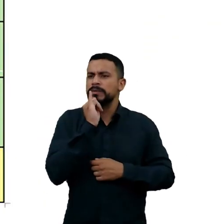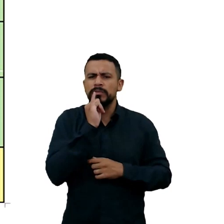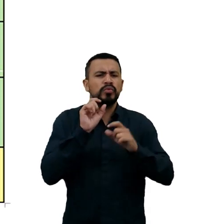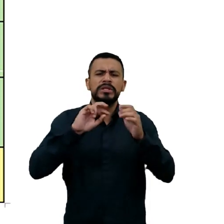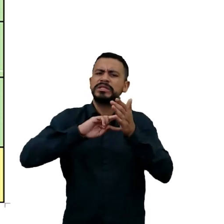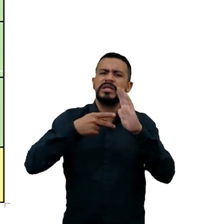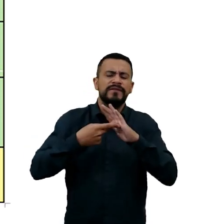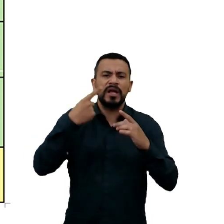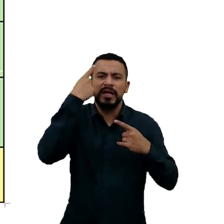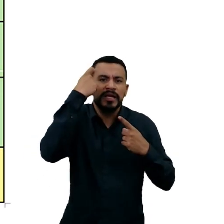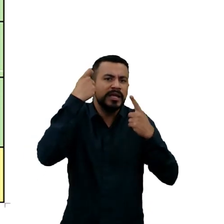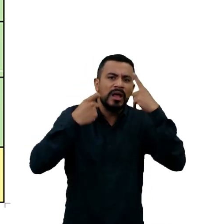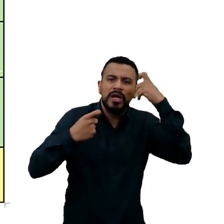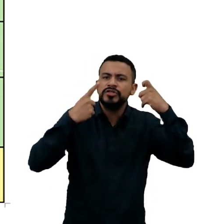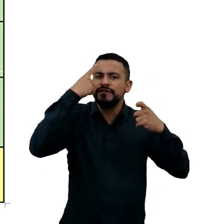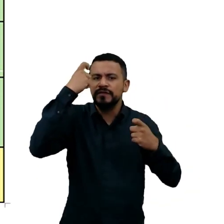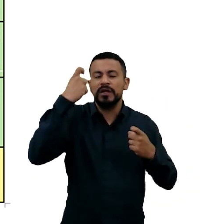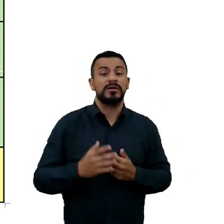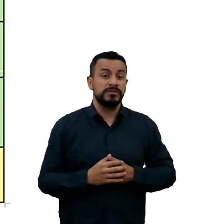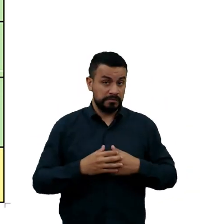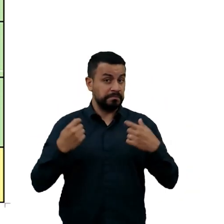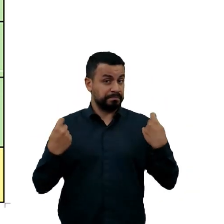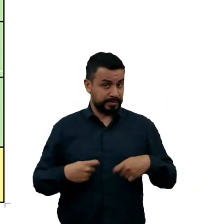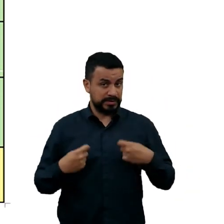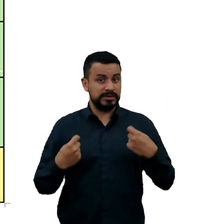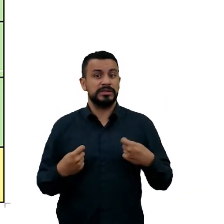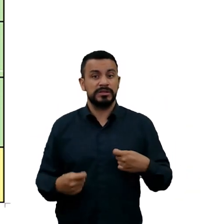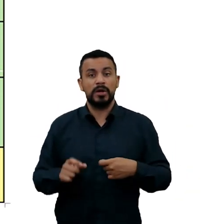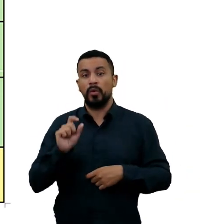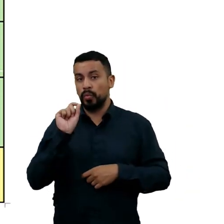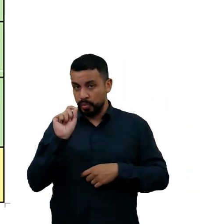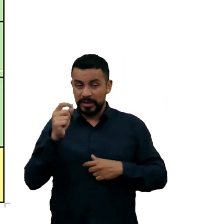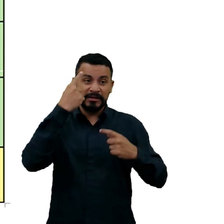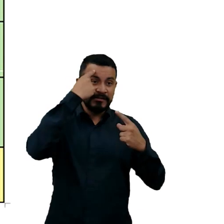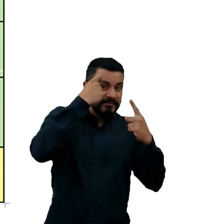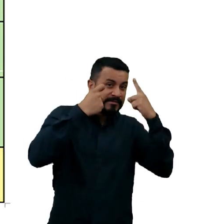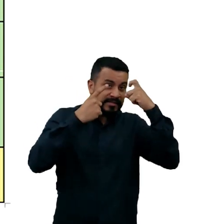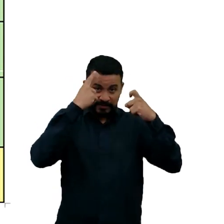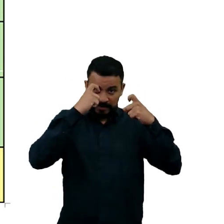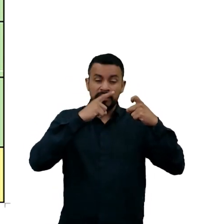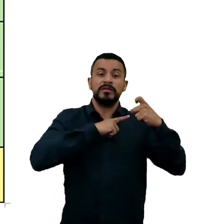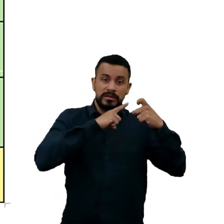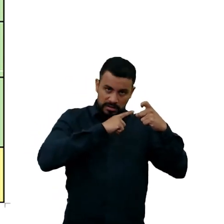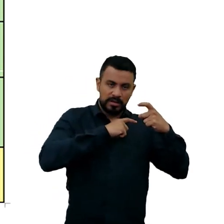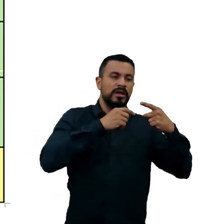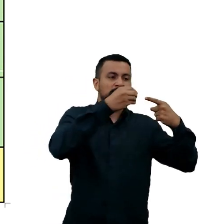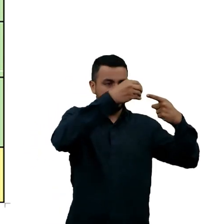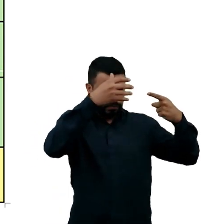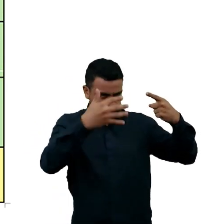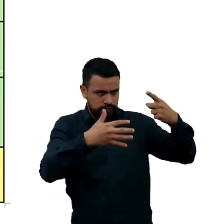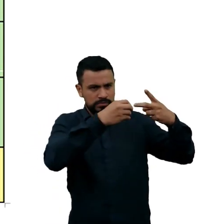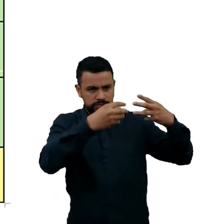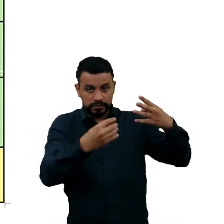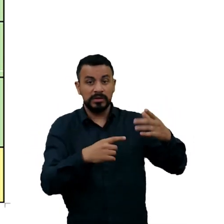é criatividade? Temos que dividir a criatividade em vários elementos e depois ver se a inteligência artificial